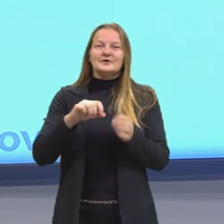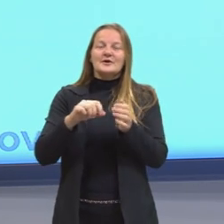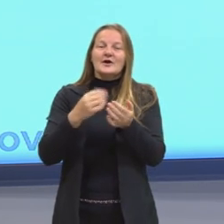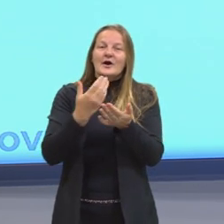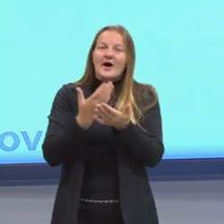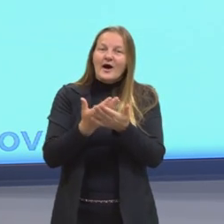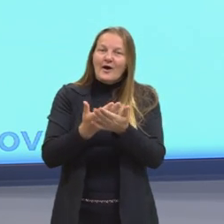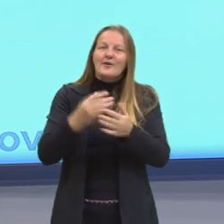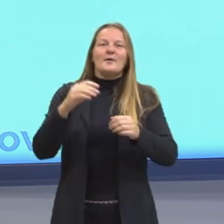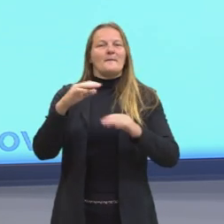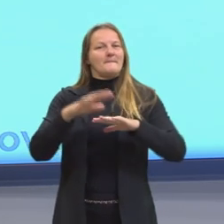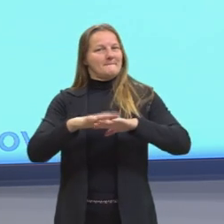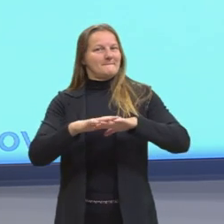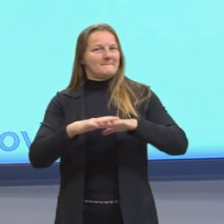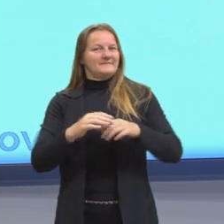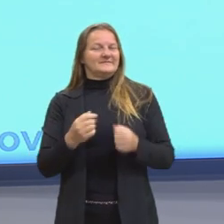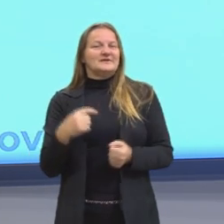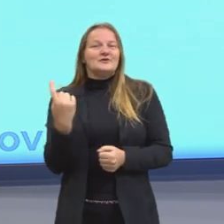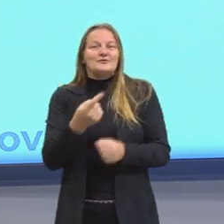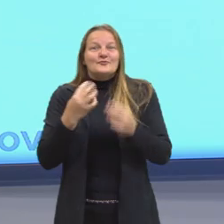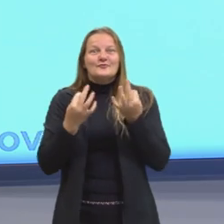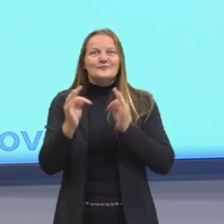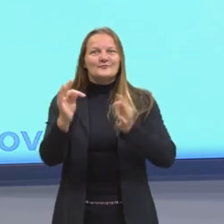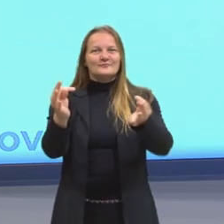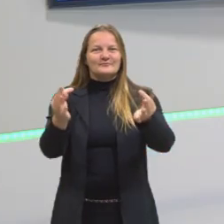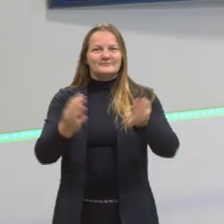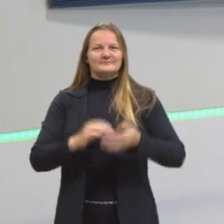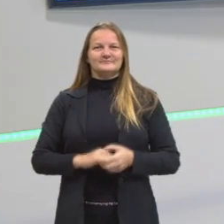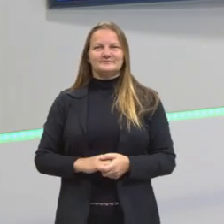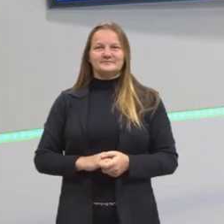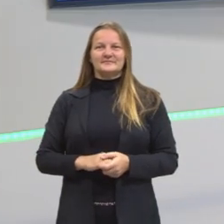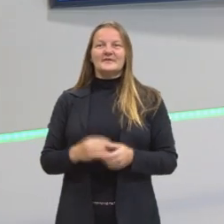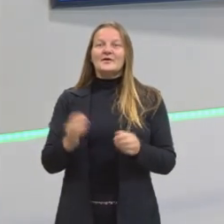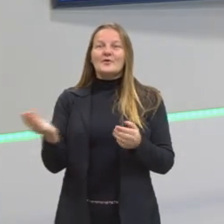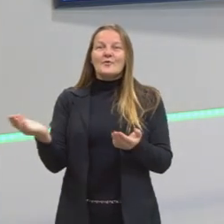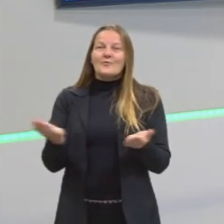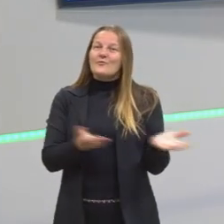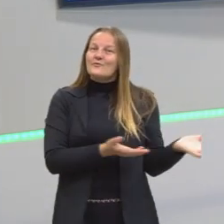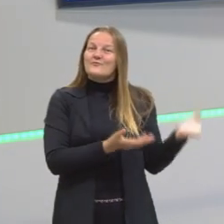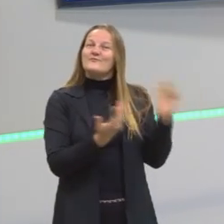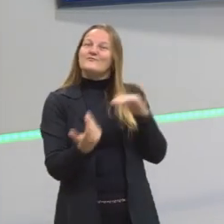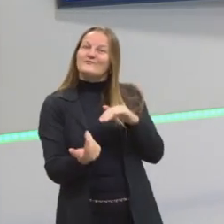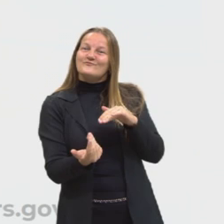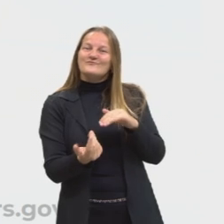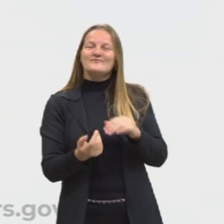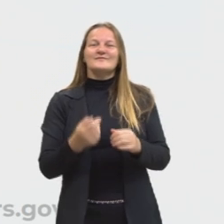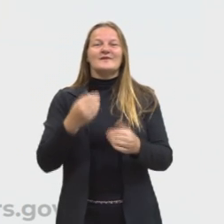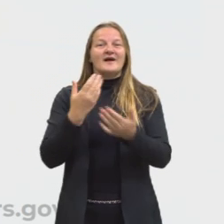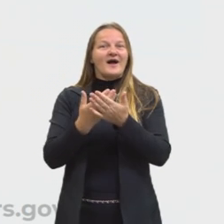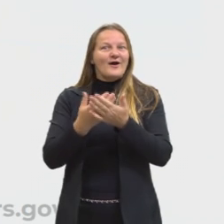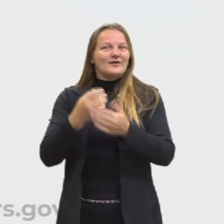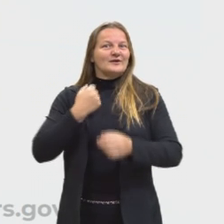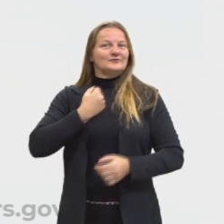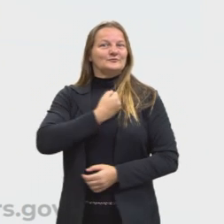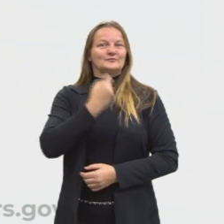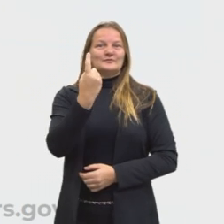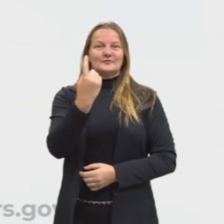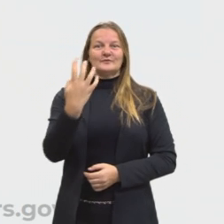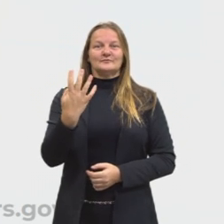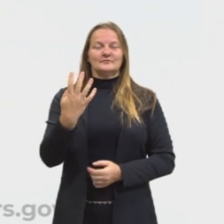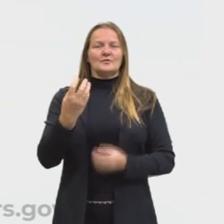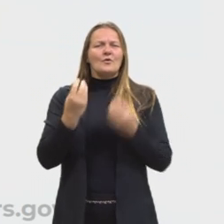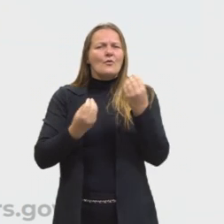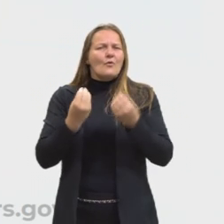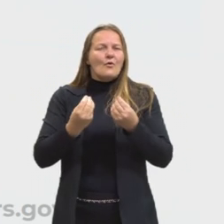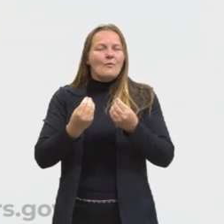de matemática e suas tecnologias. Então vamos então para a nossa aula de número 14, como